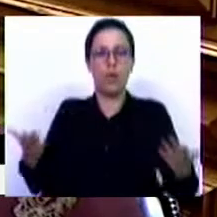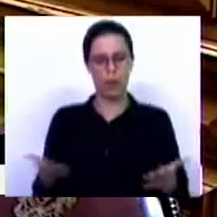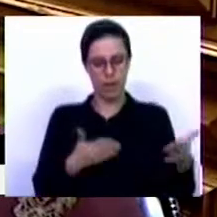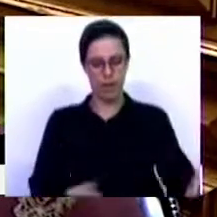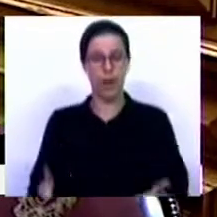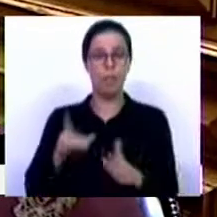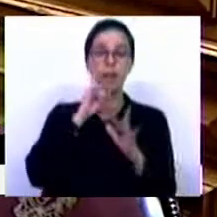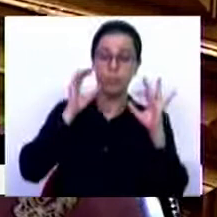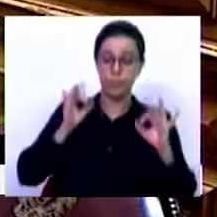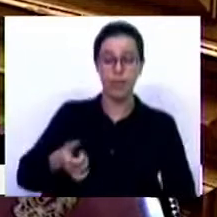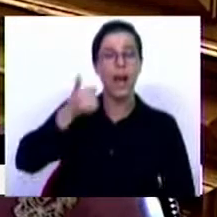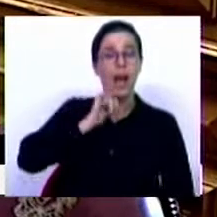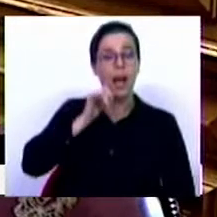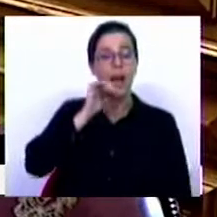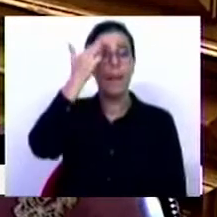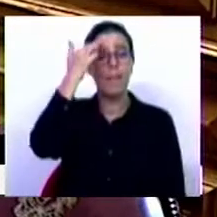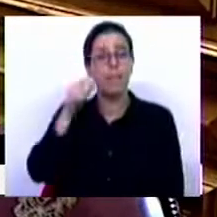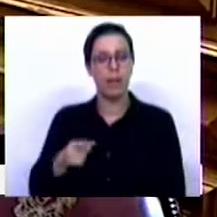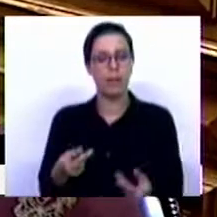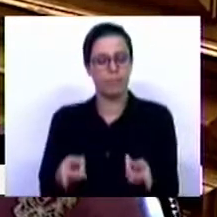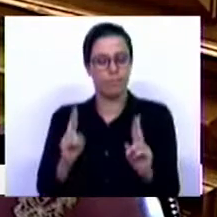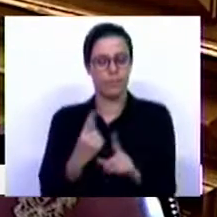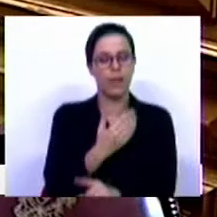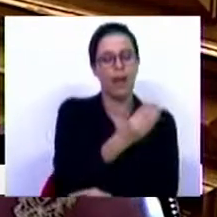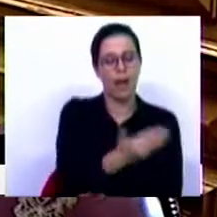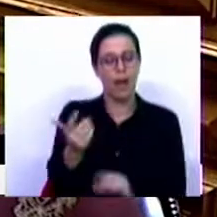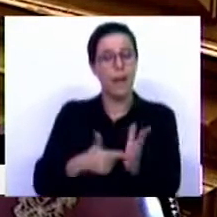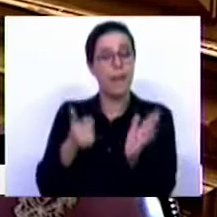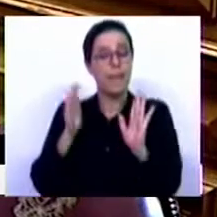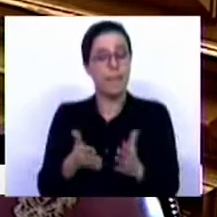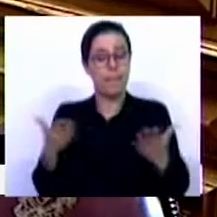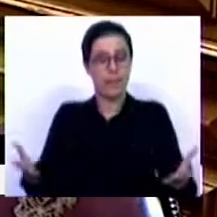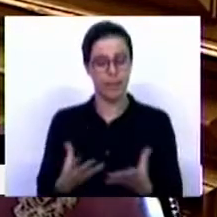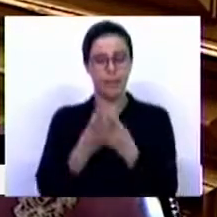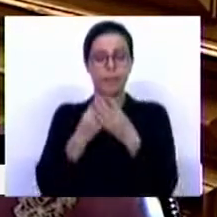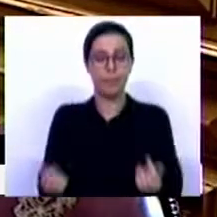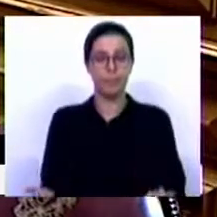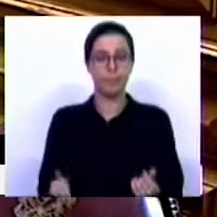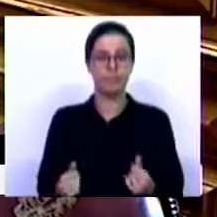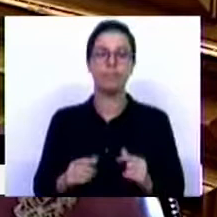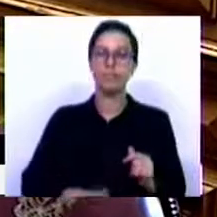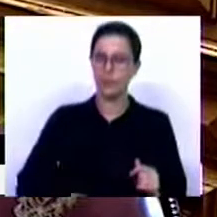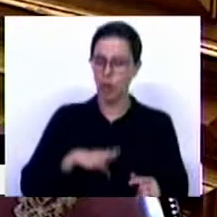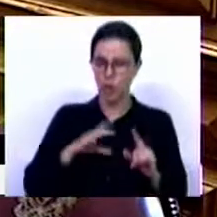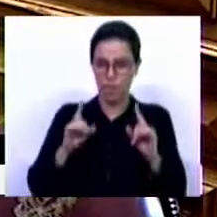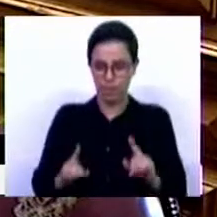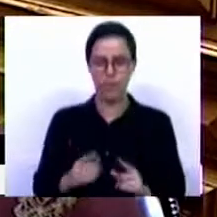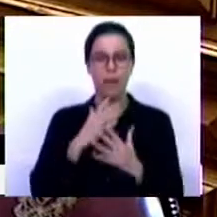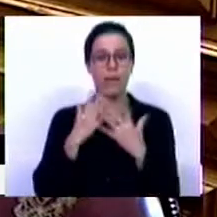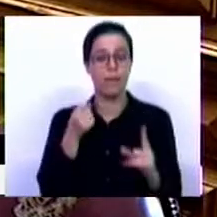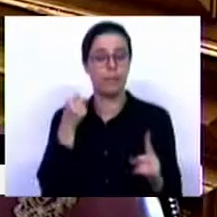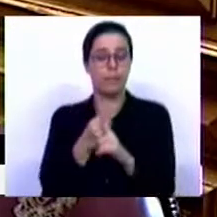o caminho que garante que os Açores e a Madeira dispõem dos instrumentos necessários para ultrapassarem com confiança os